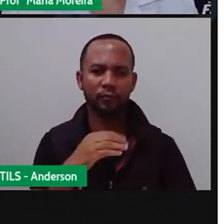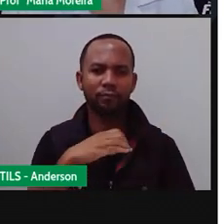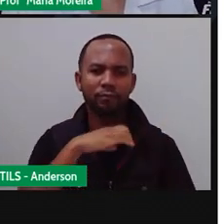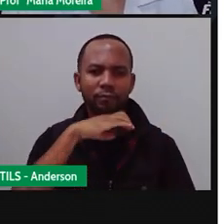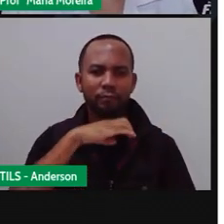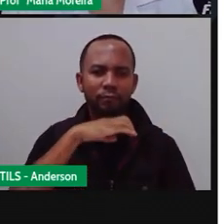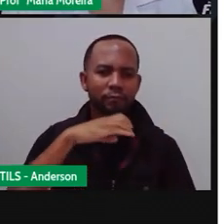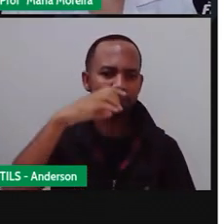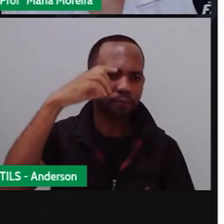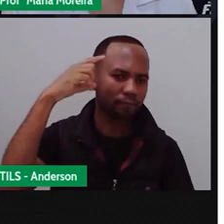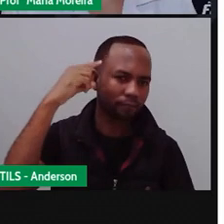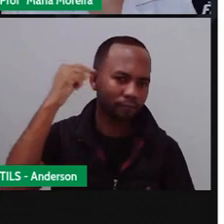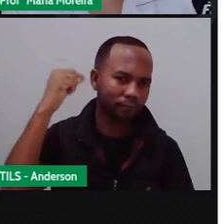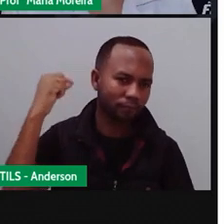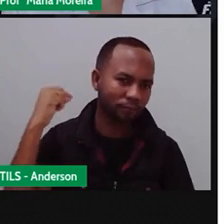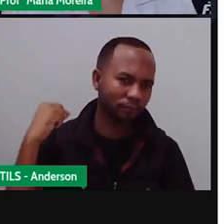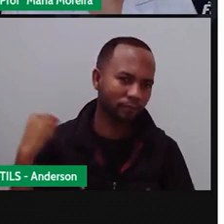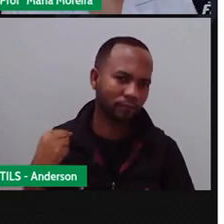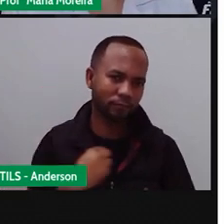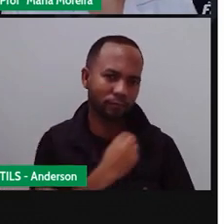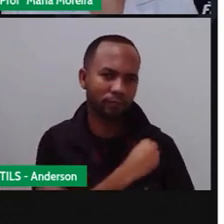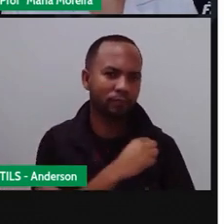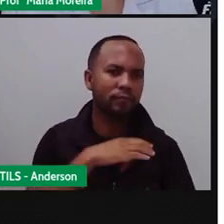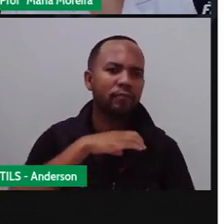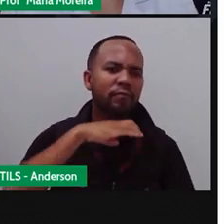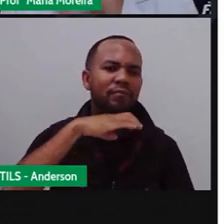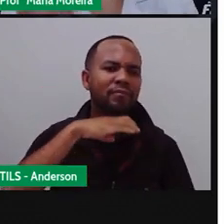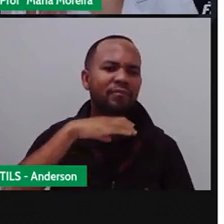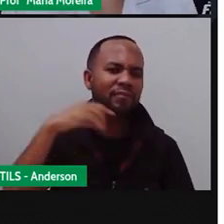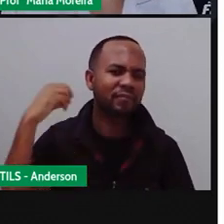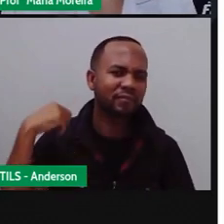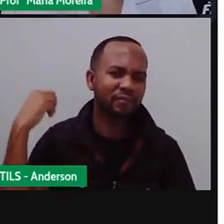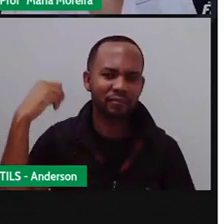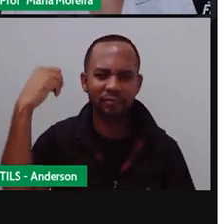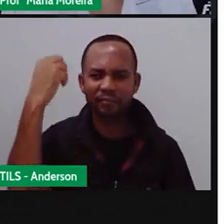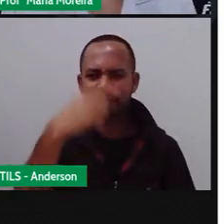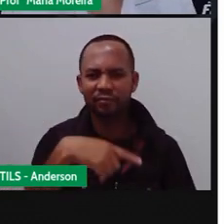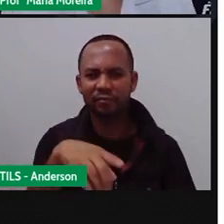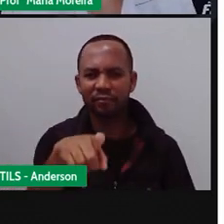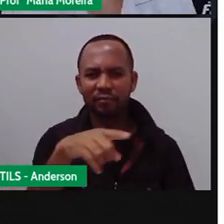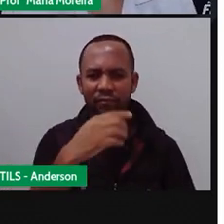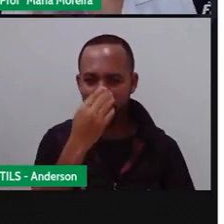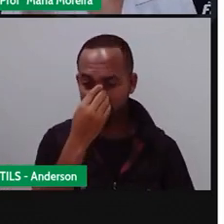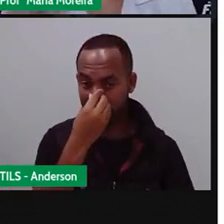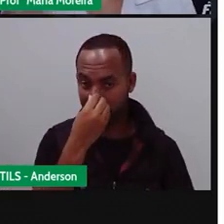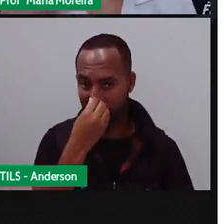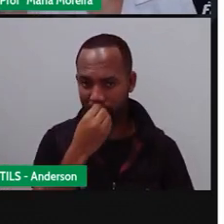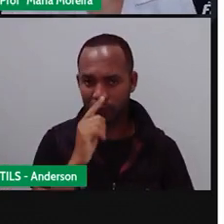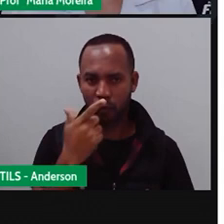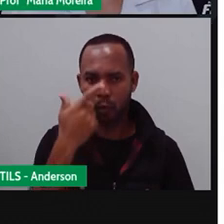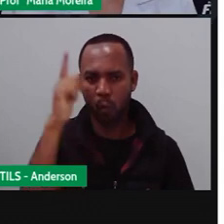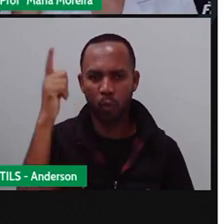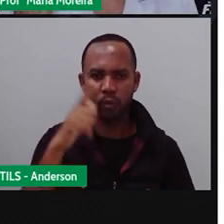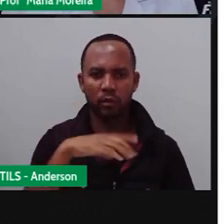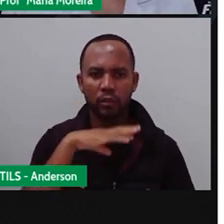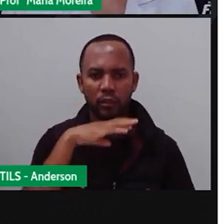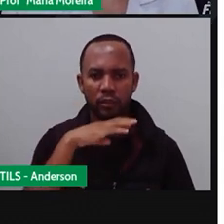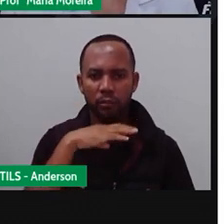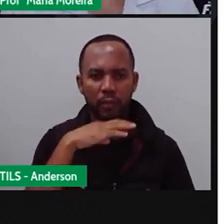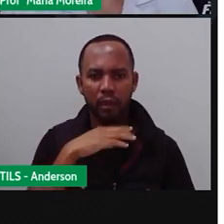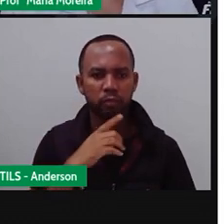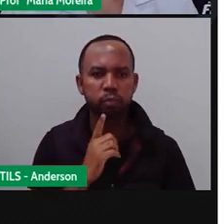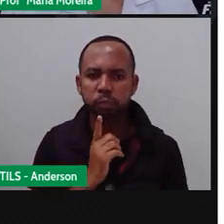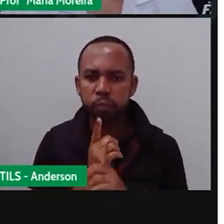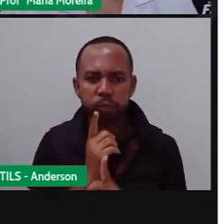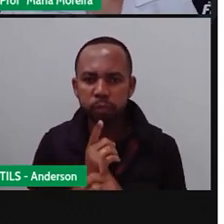nas Américas Central e do Sul. E aí, que não é o caso dela, não ter sido avaliada, mas existem outros animais que não